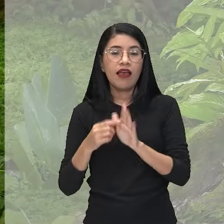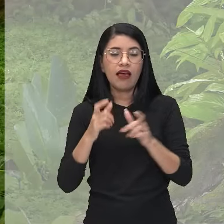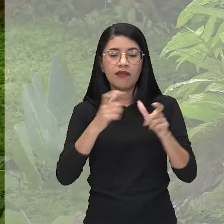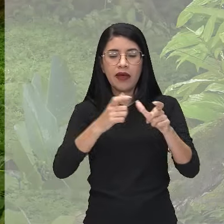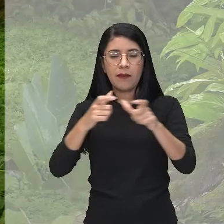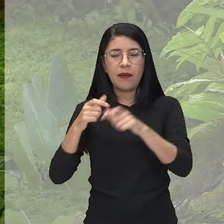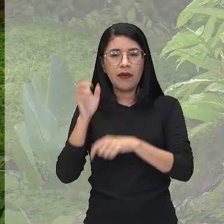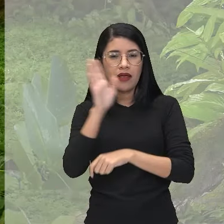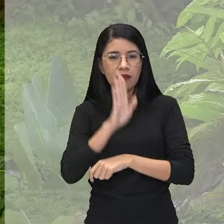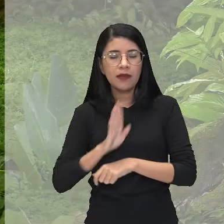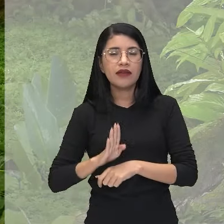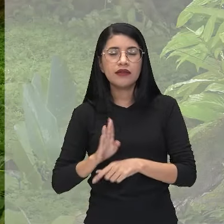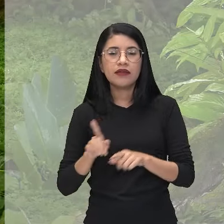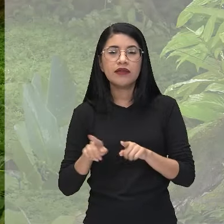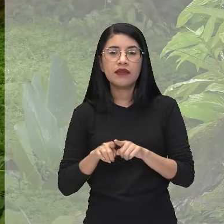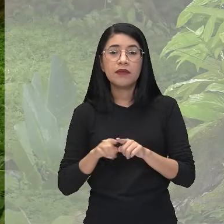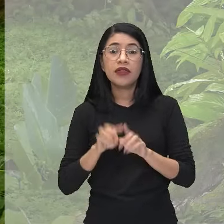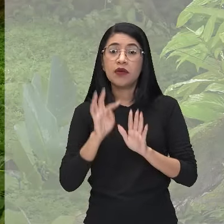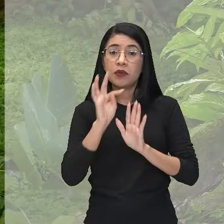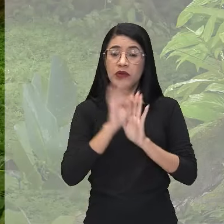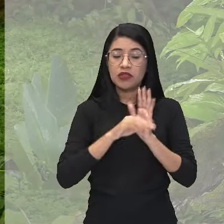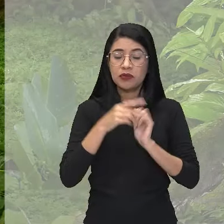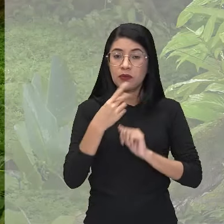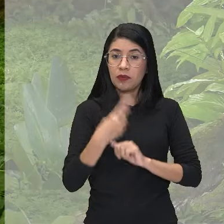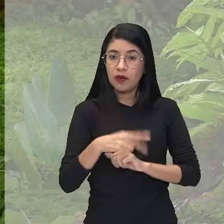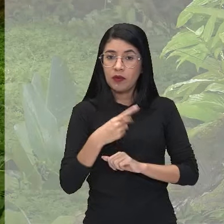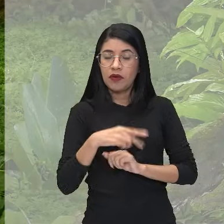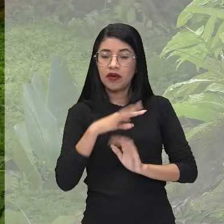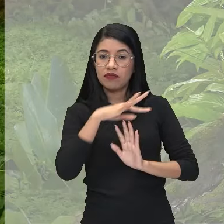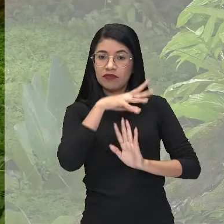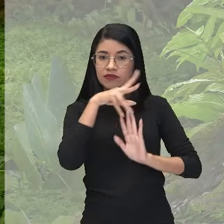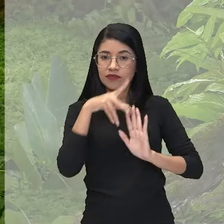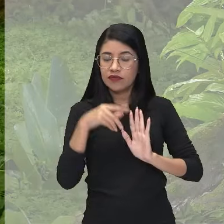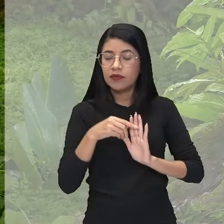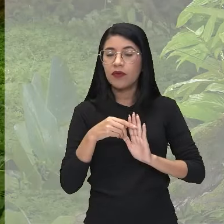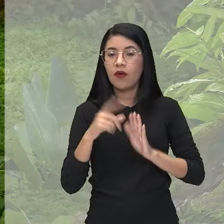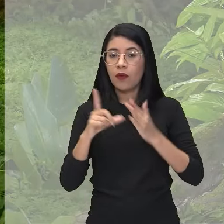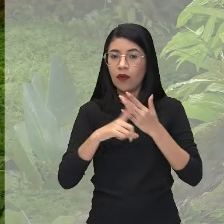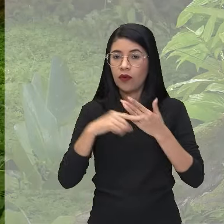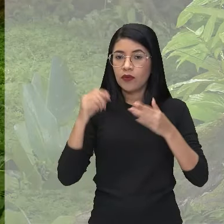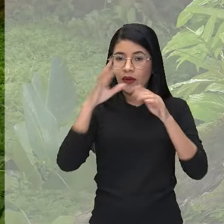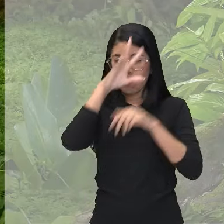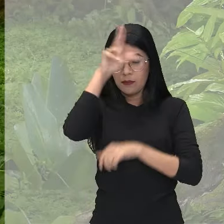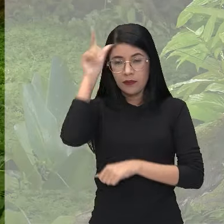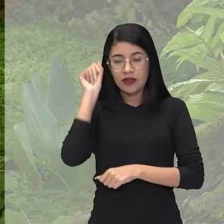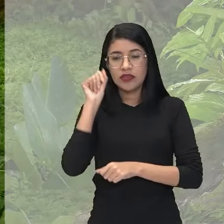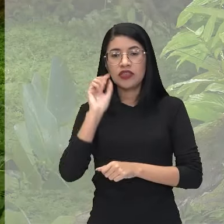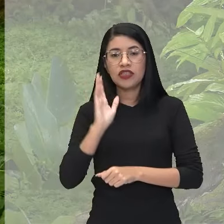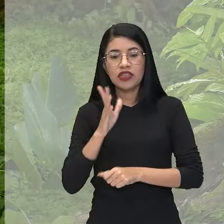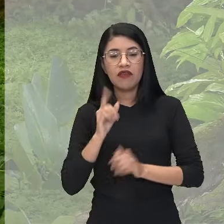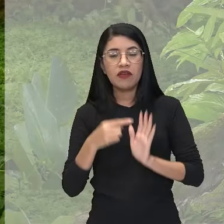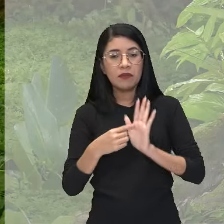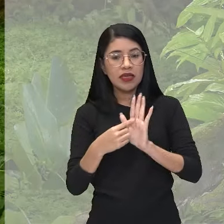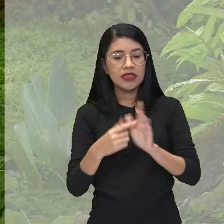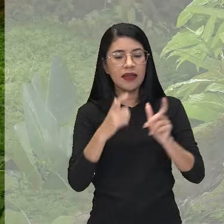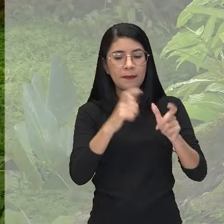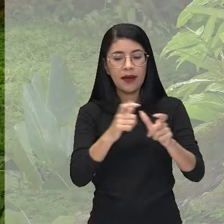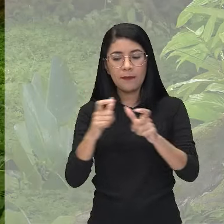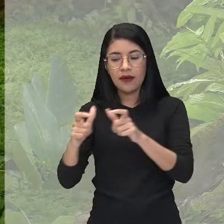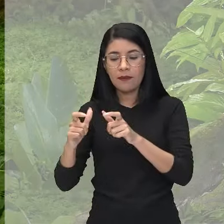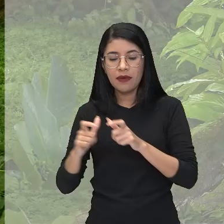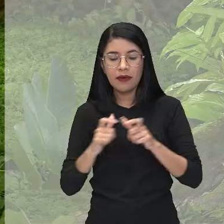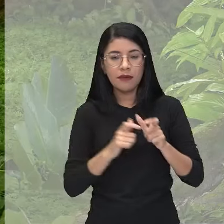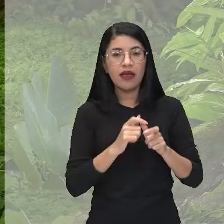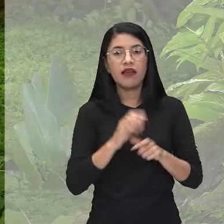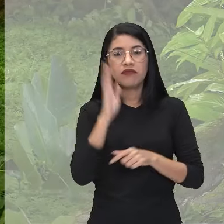história do sapo para o beque. Olha só, um texto nosso aqui da nossa região, um texto de um autor amazonense, já foi interpretado, já foi encenado aí por várias companhias de teatro